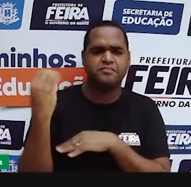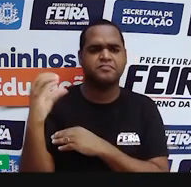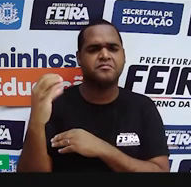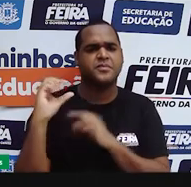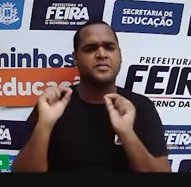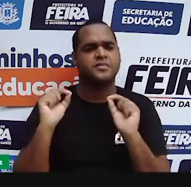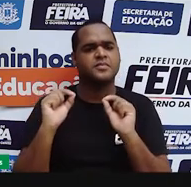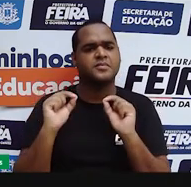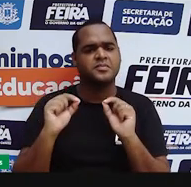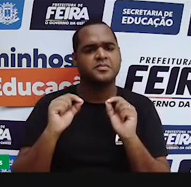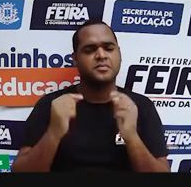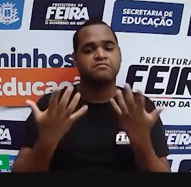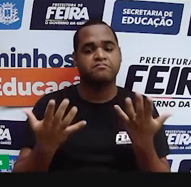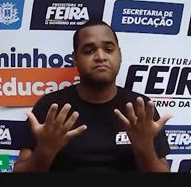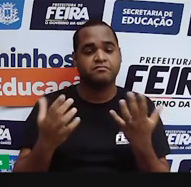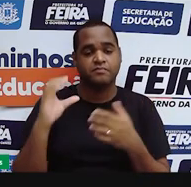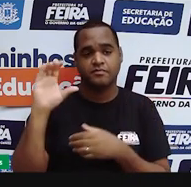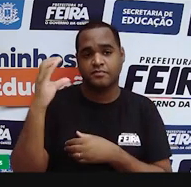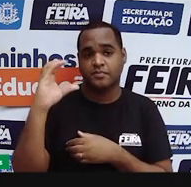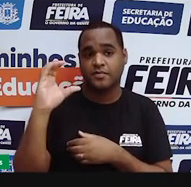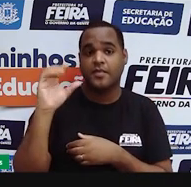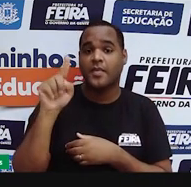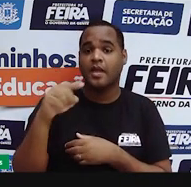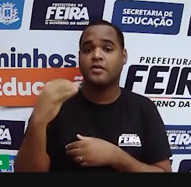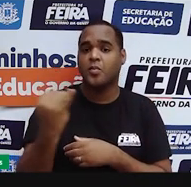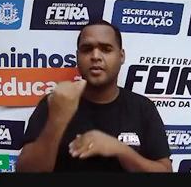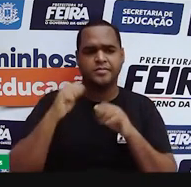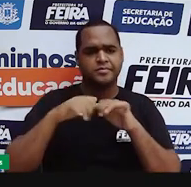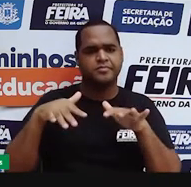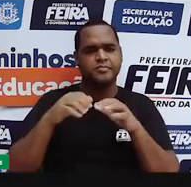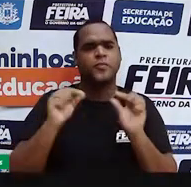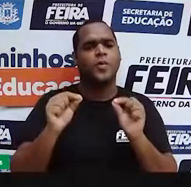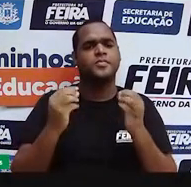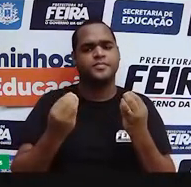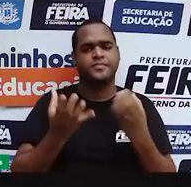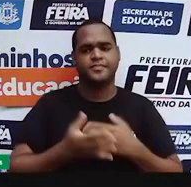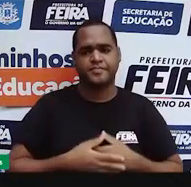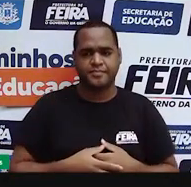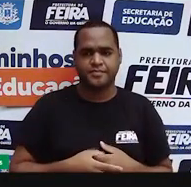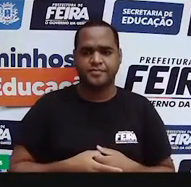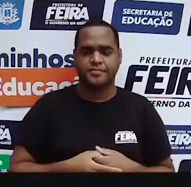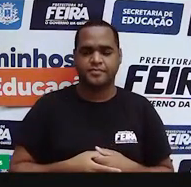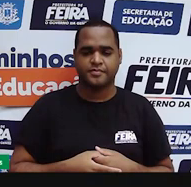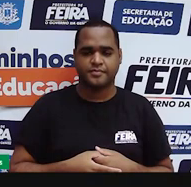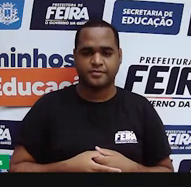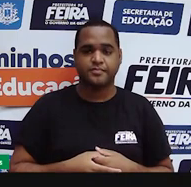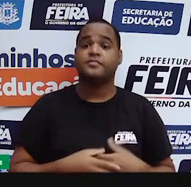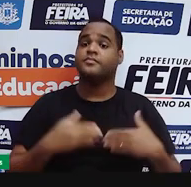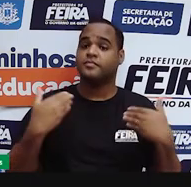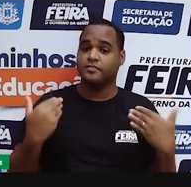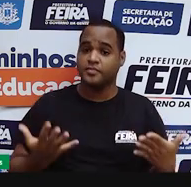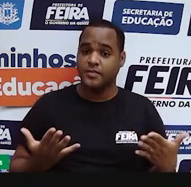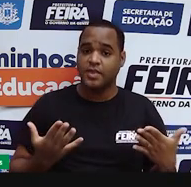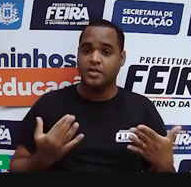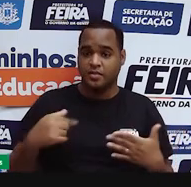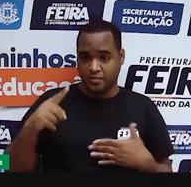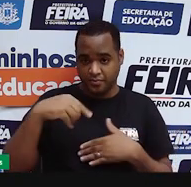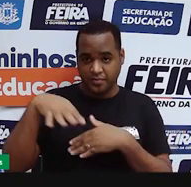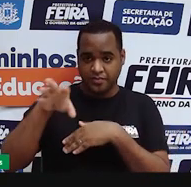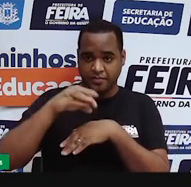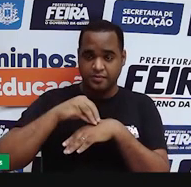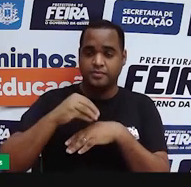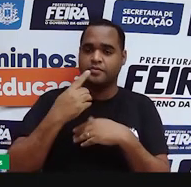Vamos, com a ciência de uma forma geral, com a ciência de uma forma geral. Vamos lá. Então, trouxe isso aqui para vocês.